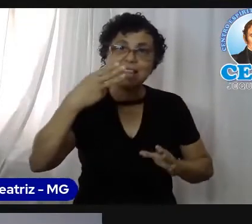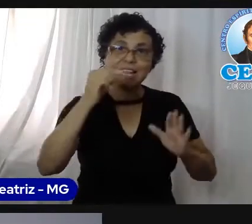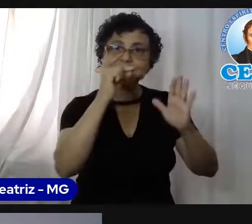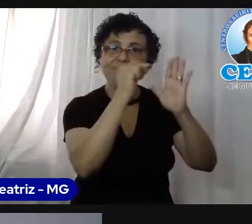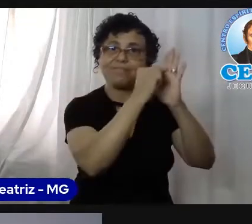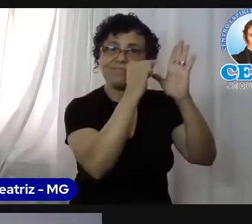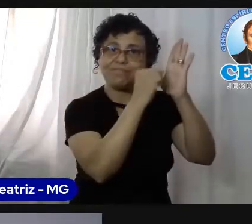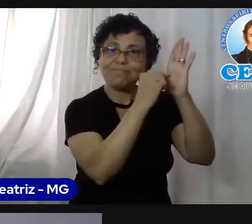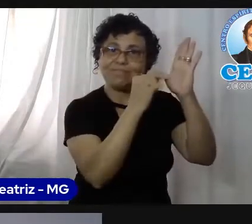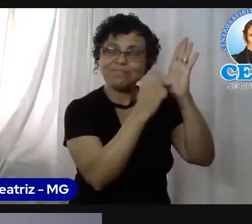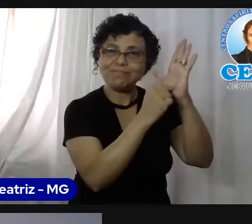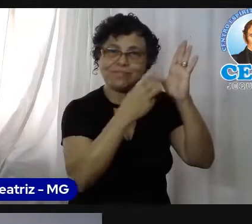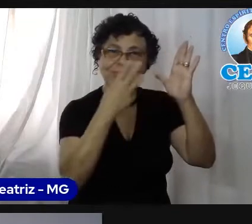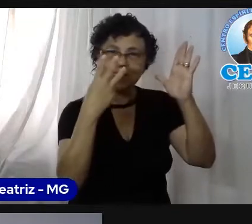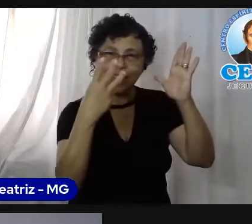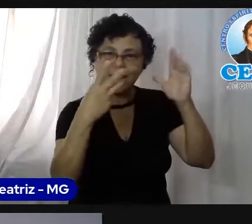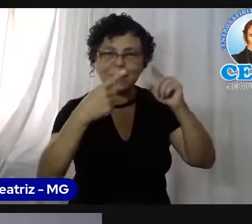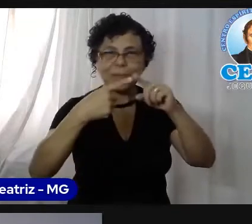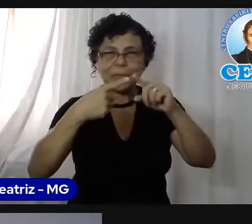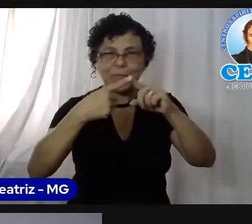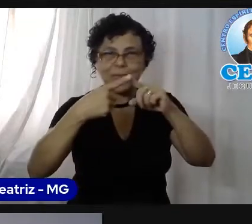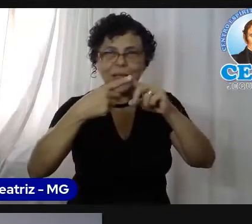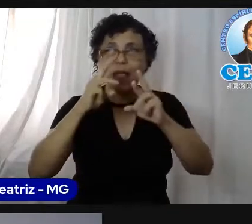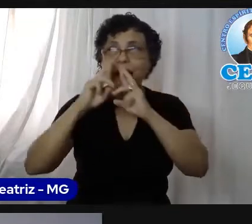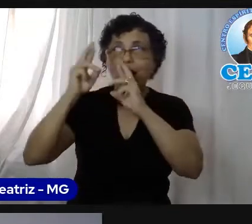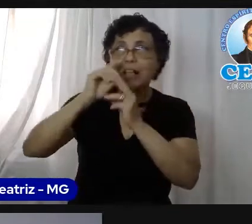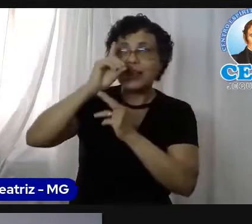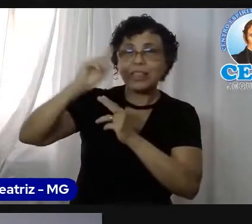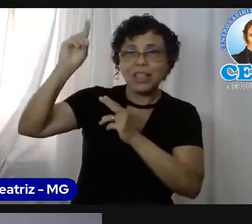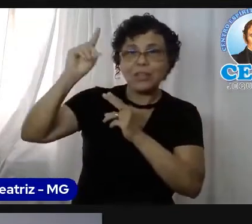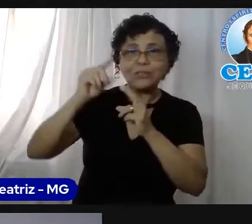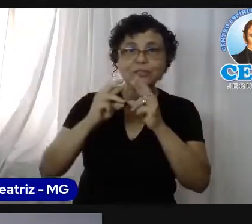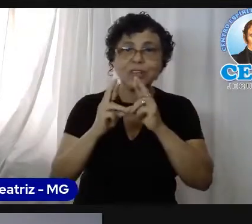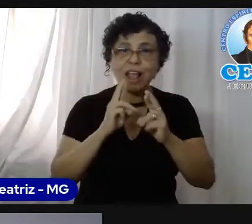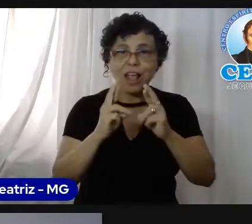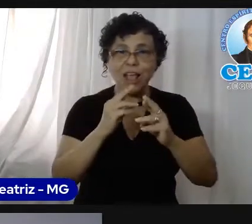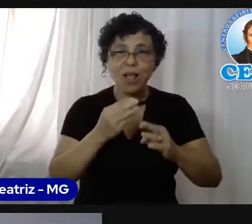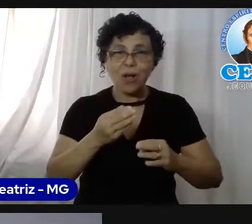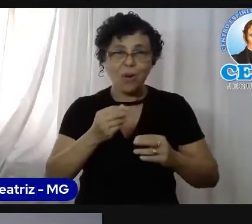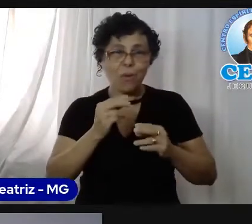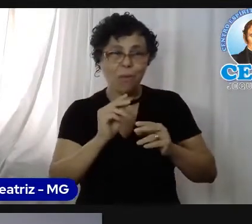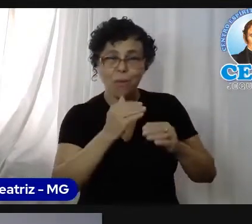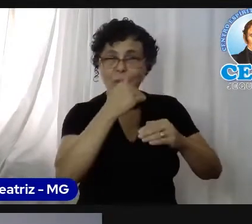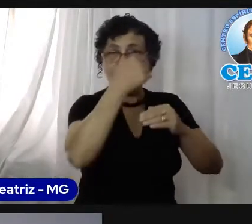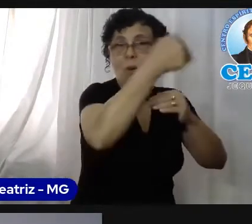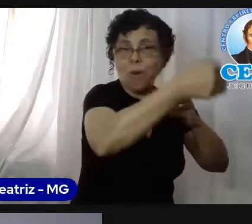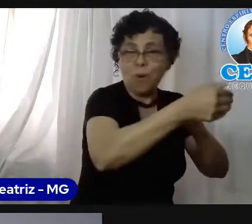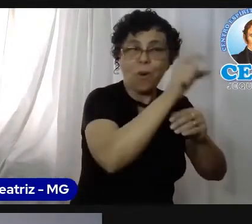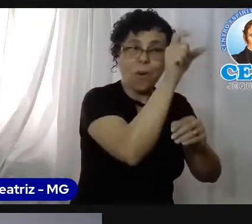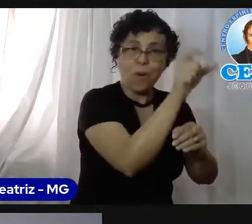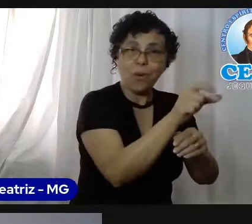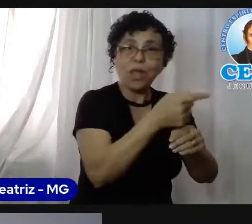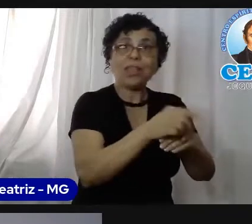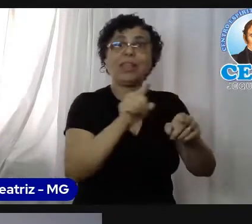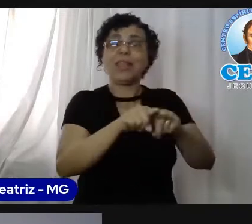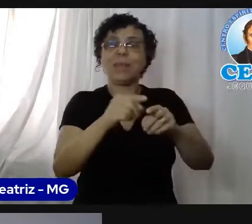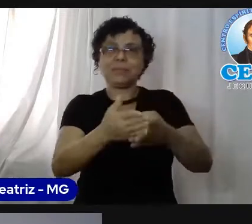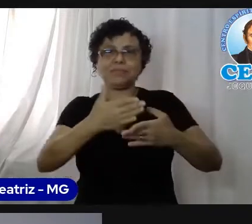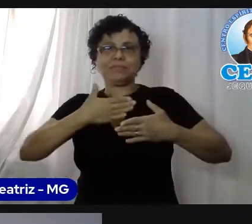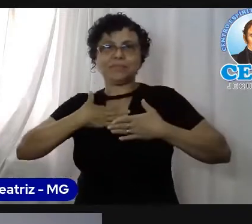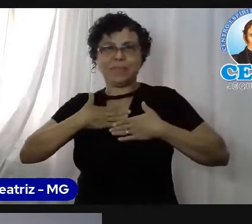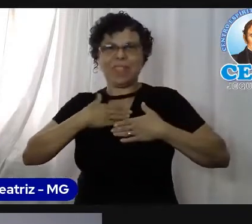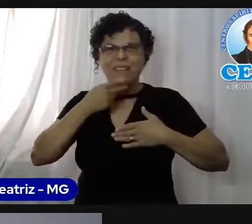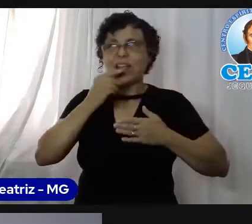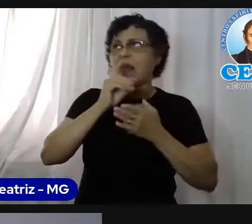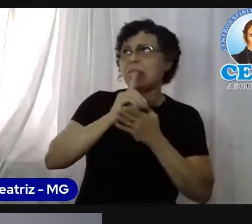distintos. Relação do homem com Deus, com seu próximo e consigo mesmo. Com relação a Deus, fala-se muito